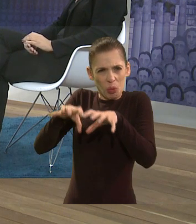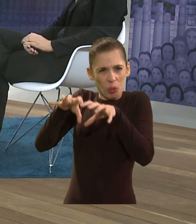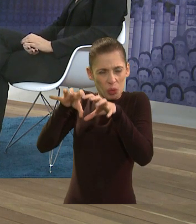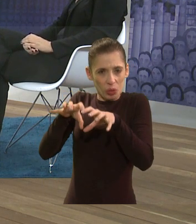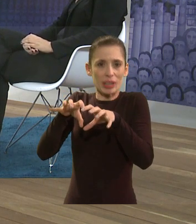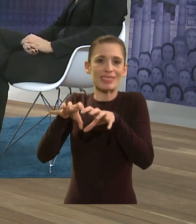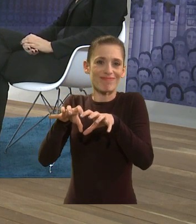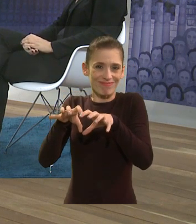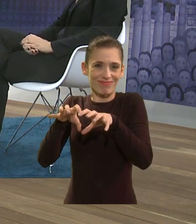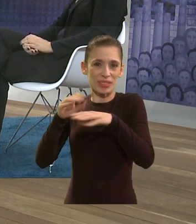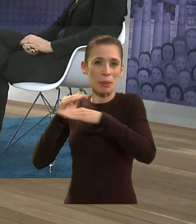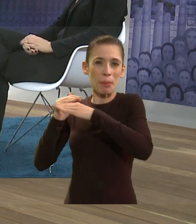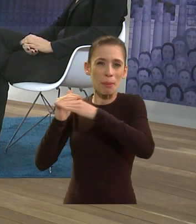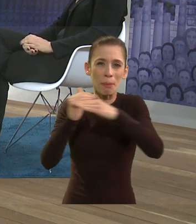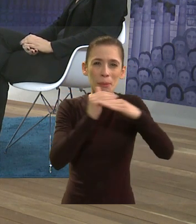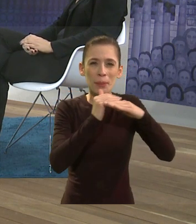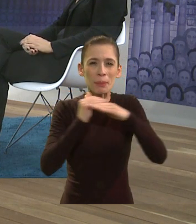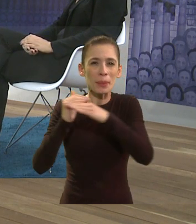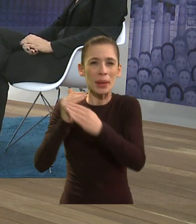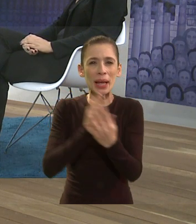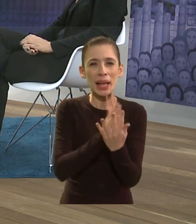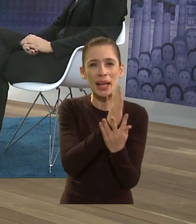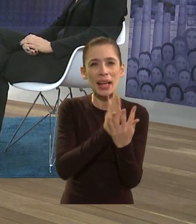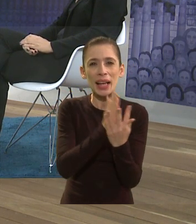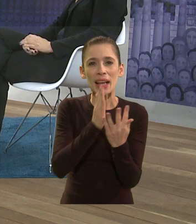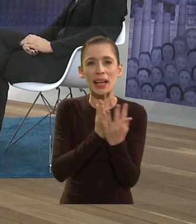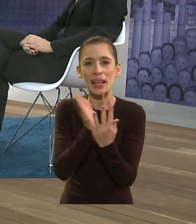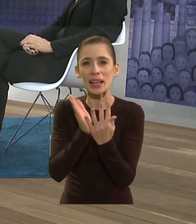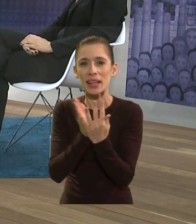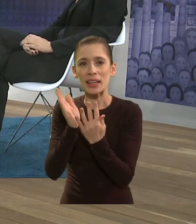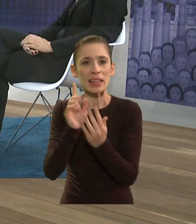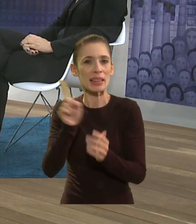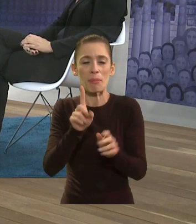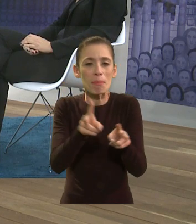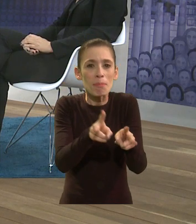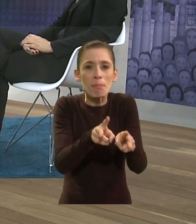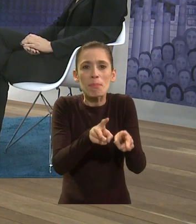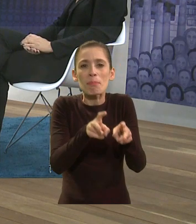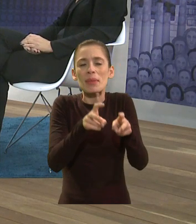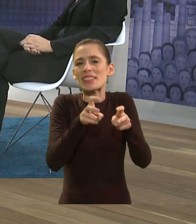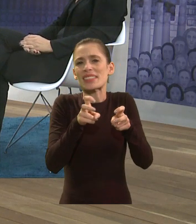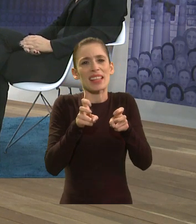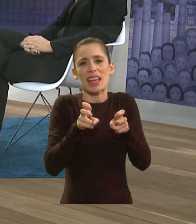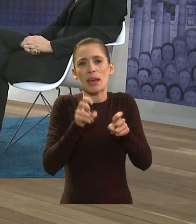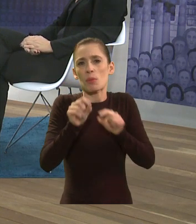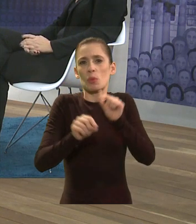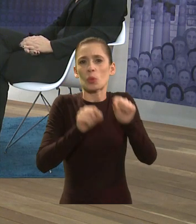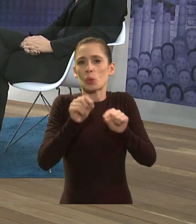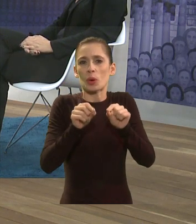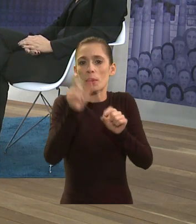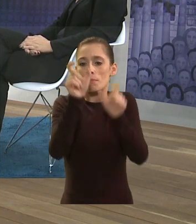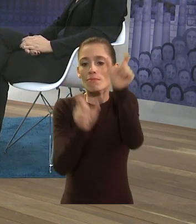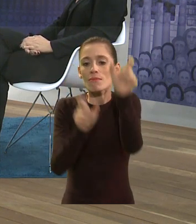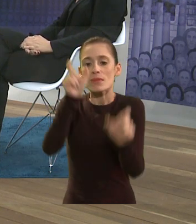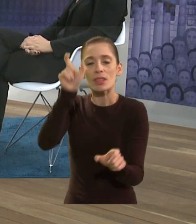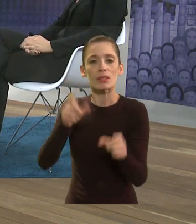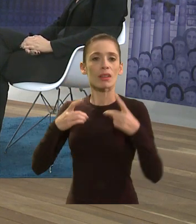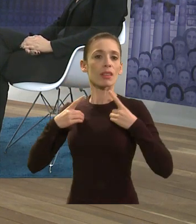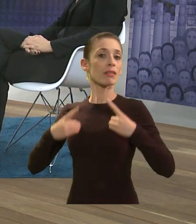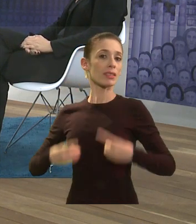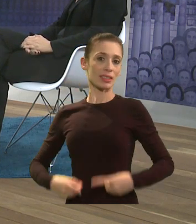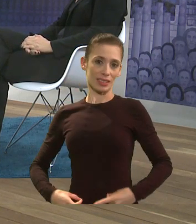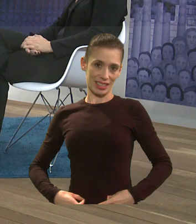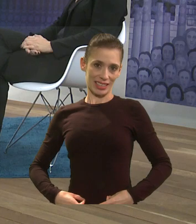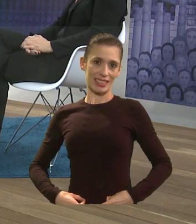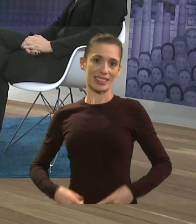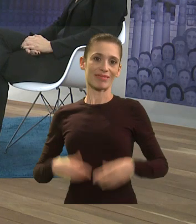feitos, enfim, né, de uma forma completamente sem levar em conta, né, qualquer pessoa com deficiência